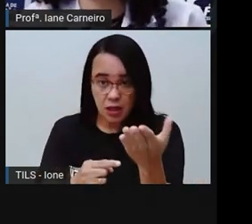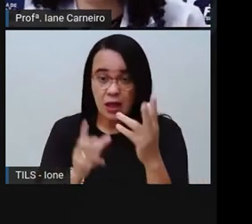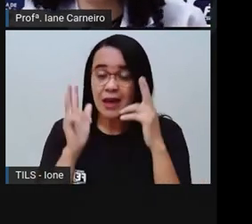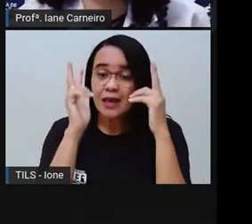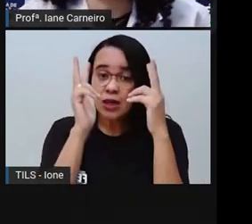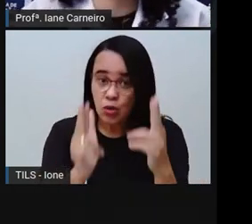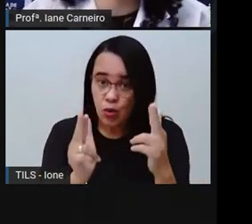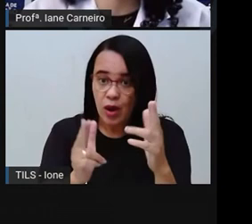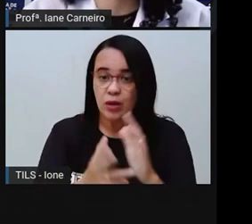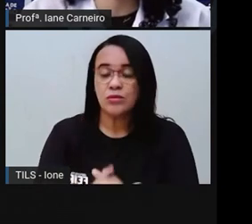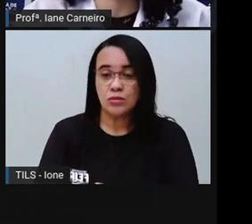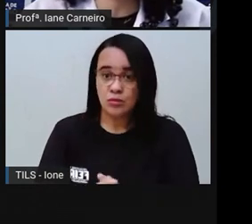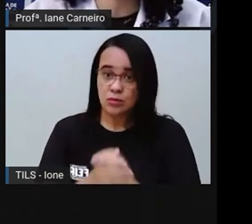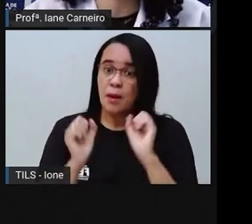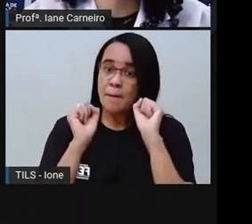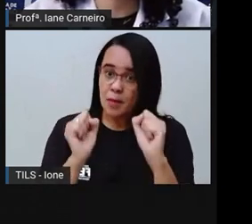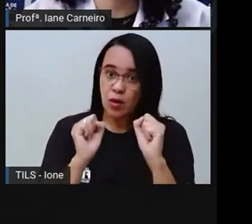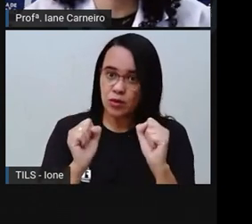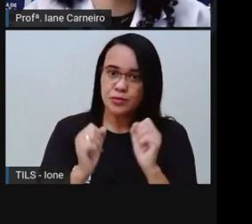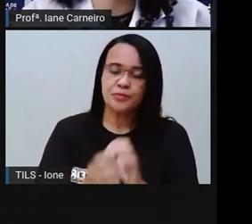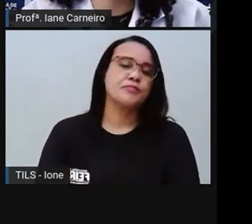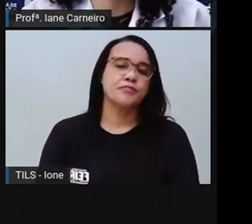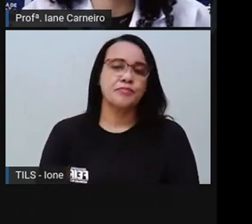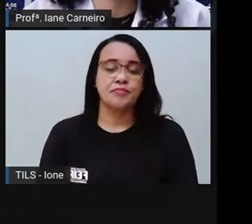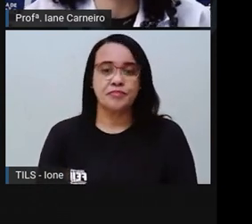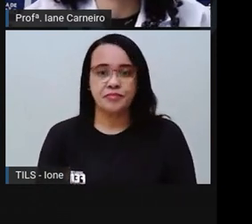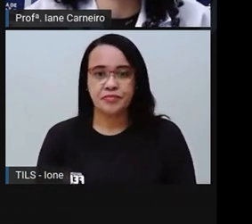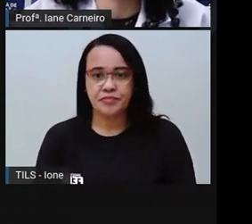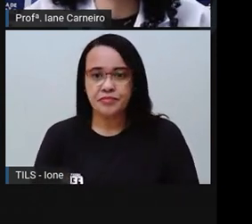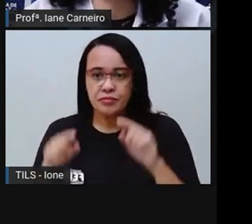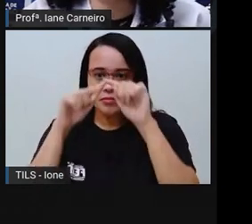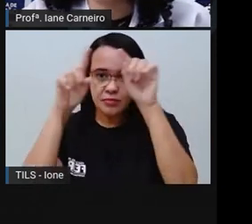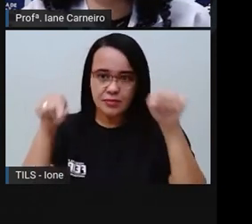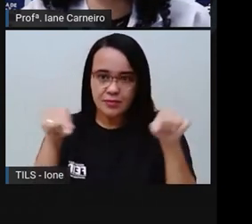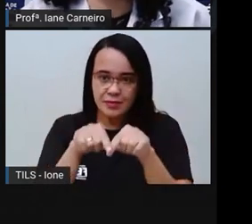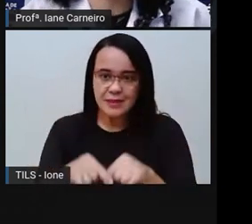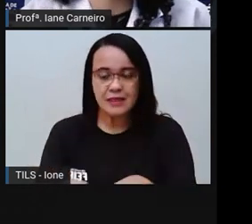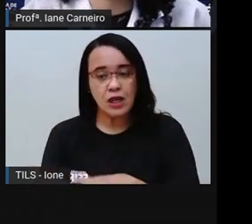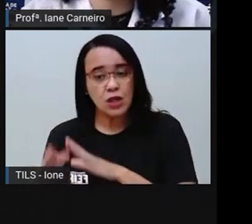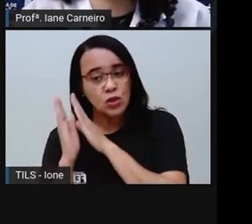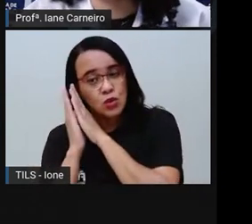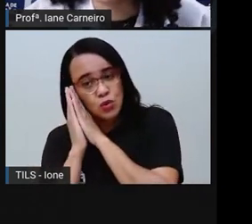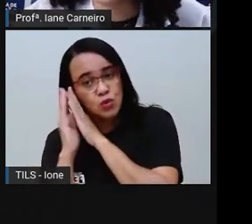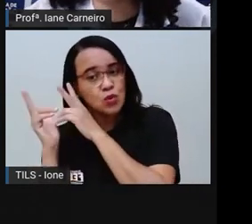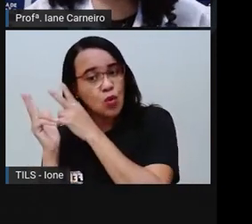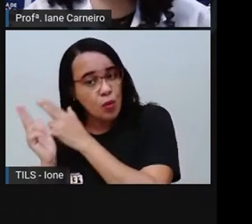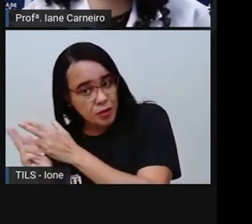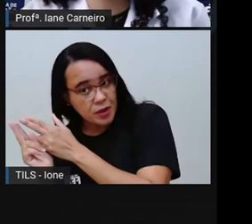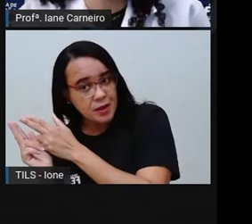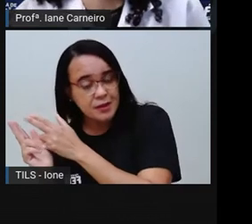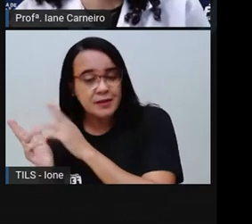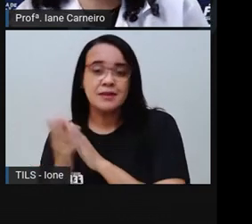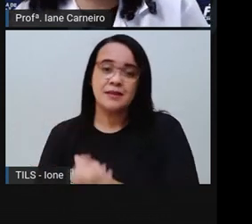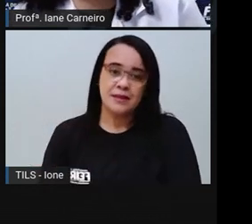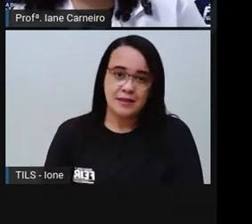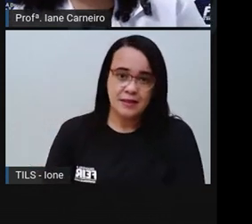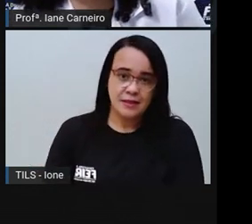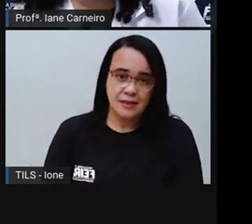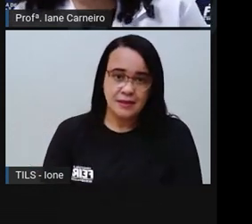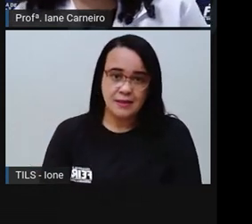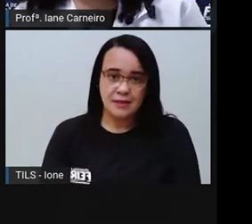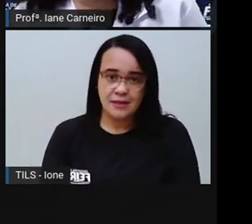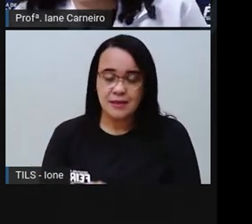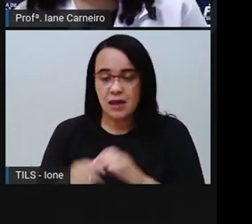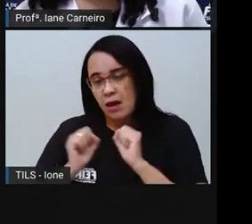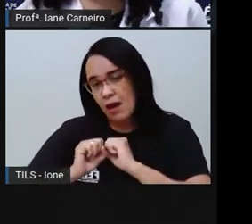né? Então, aqui, a Pró colocou, ó, um quadradinho com a palavra dormir, aí tem o menino dormindo, tem o bonequinho,